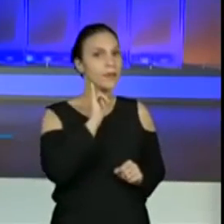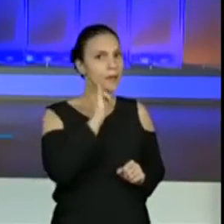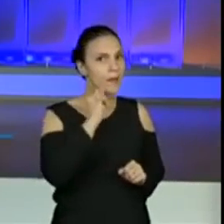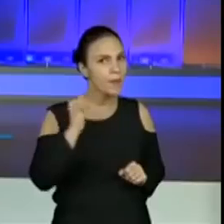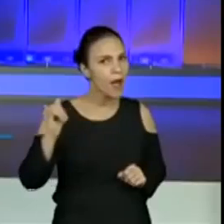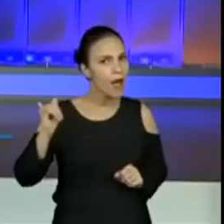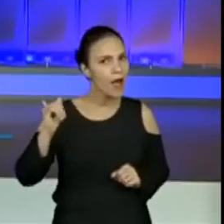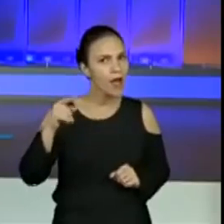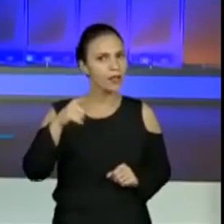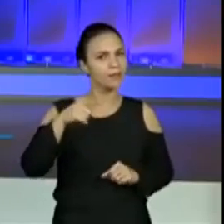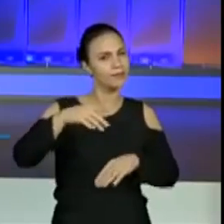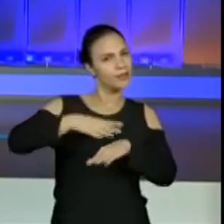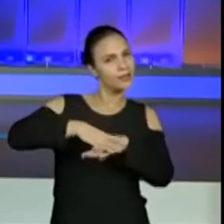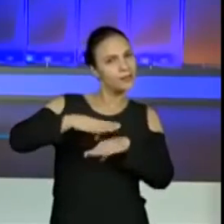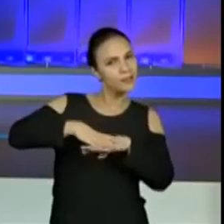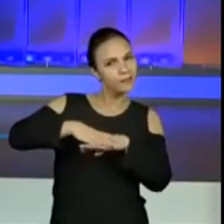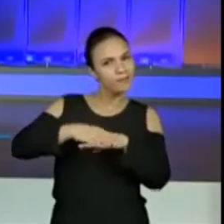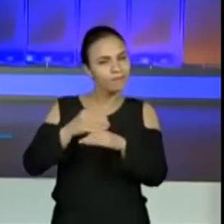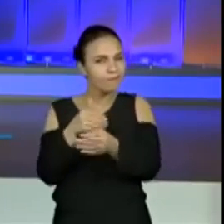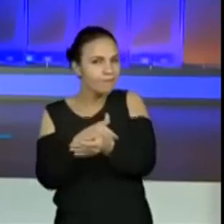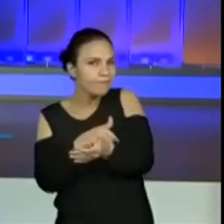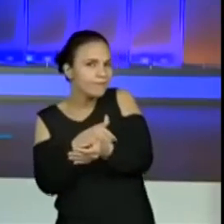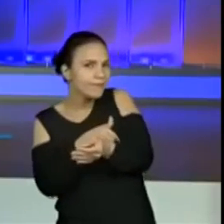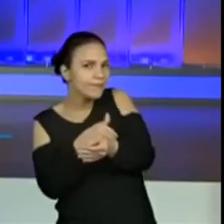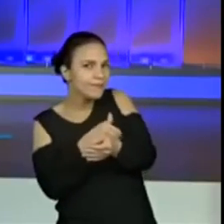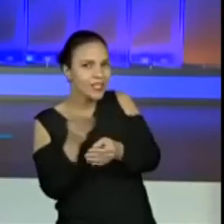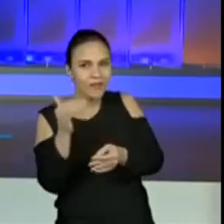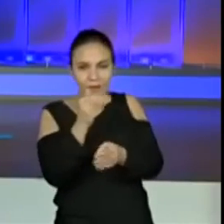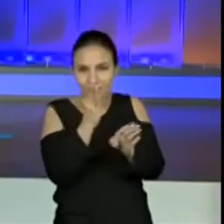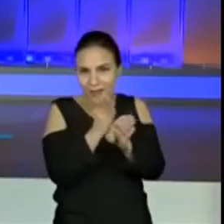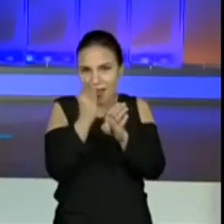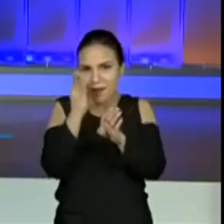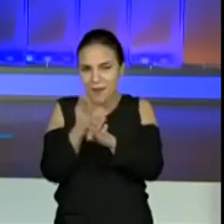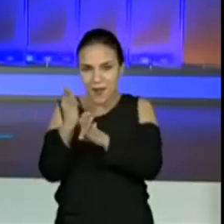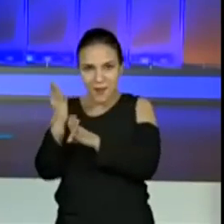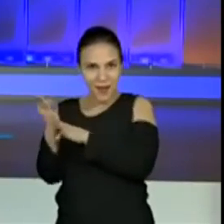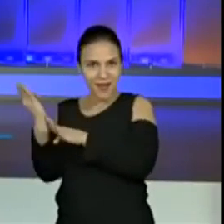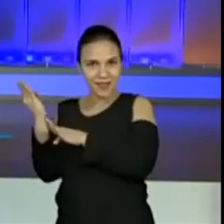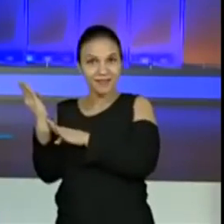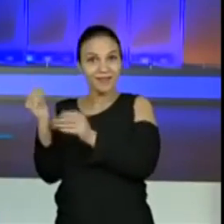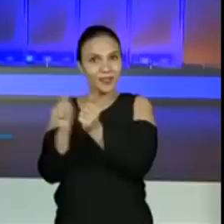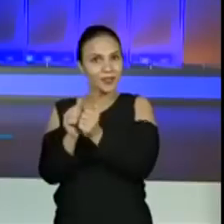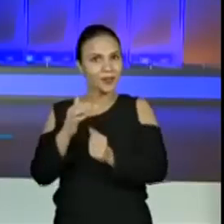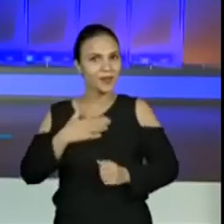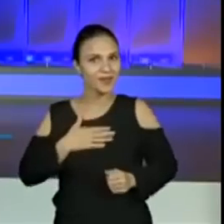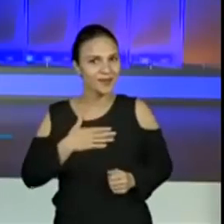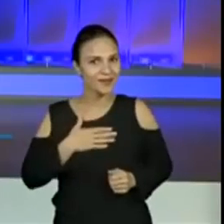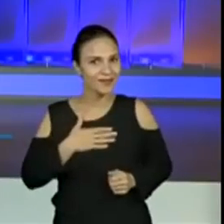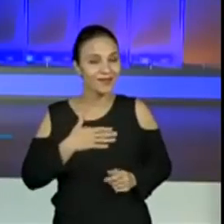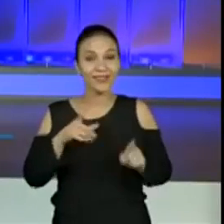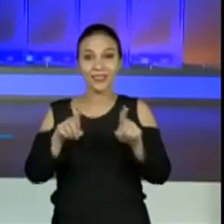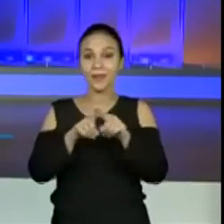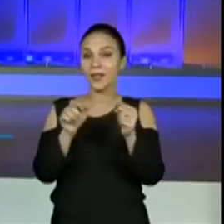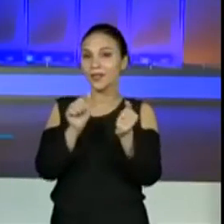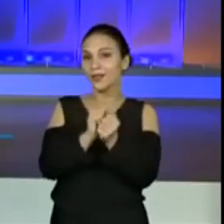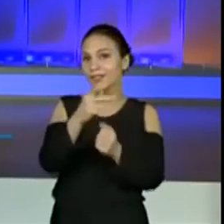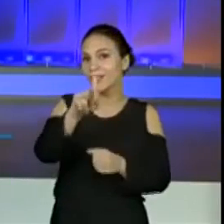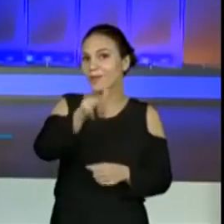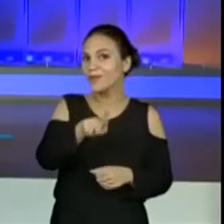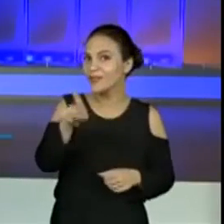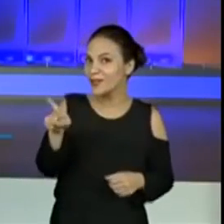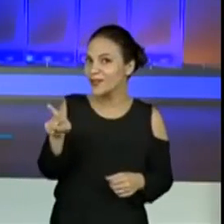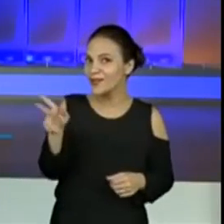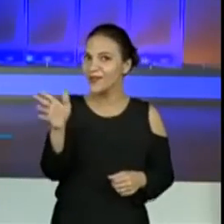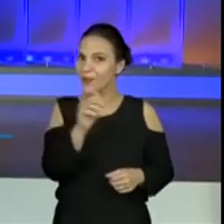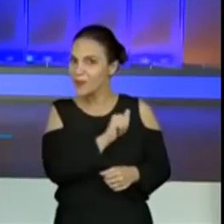mistemática. Vamos tentar desvendar todos esses mistérios hoje? Junto comigo e junto com o professor de vocês?